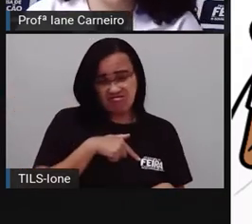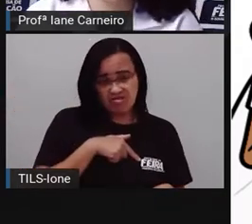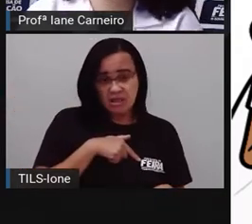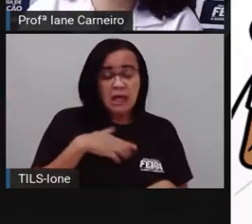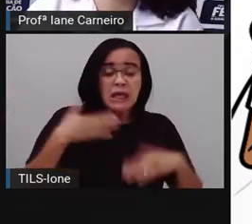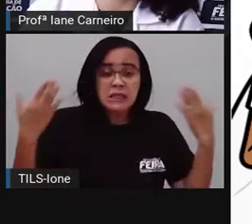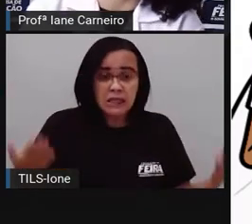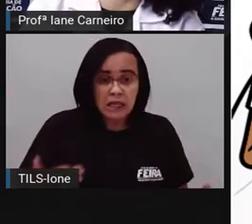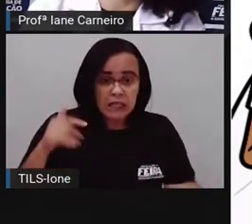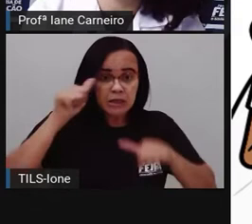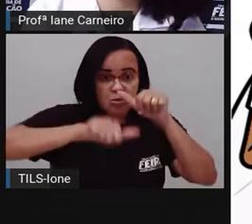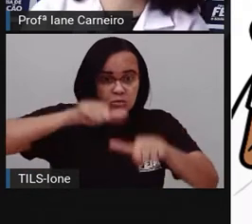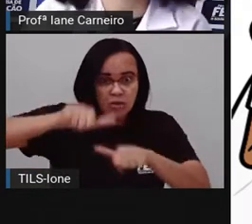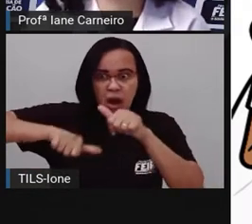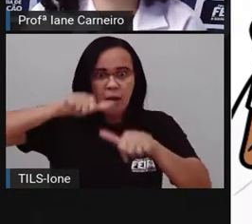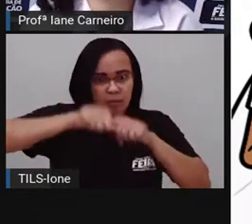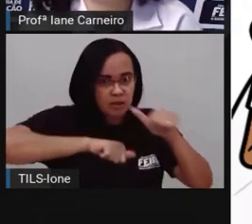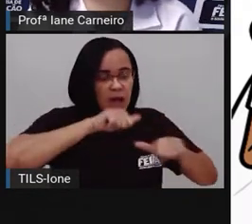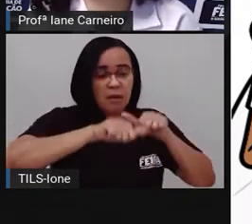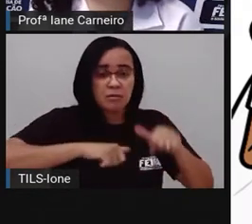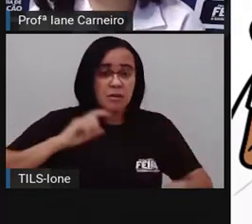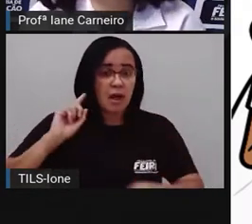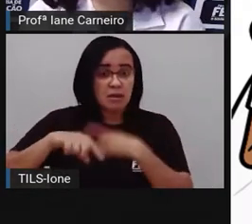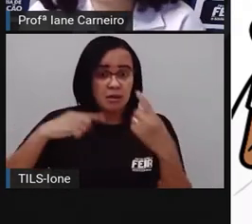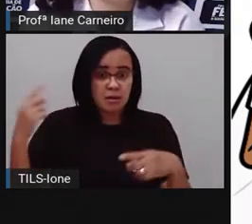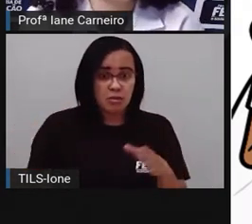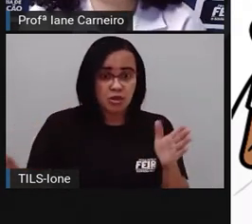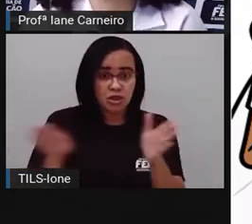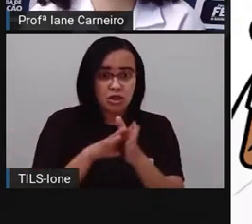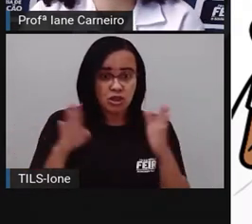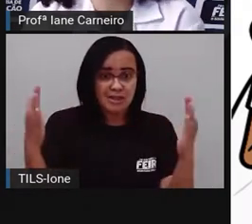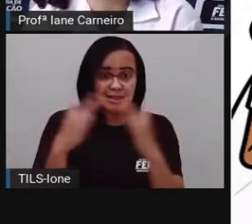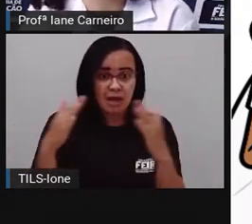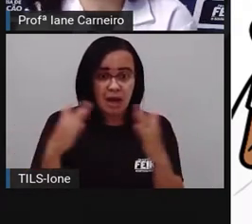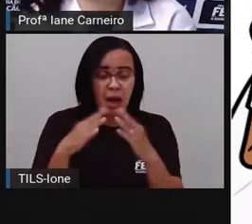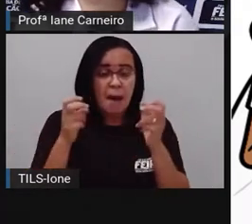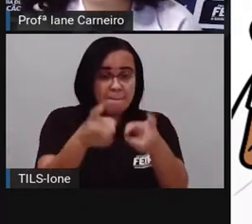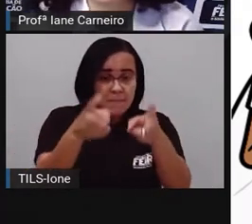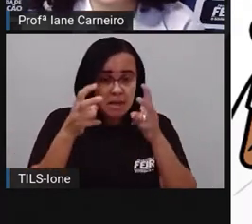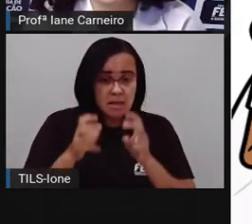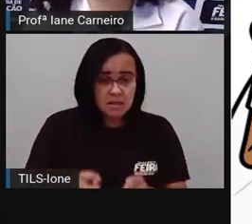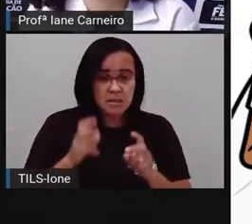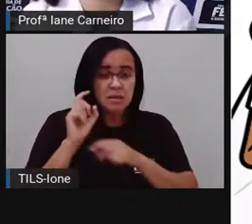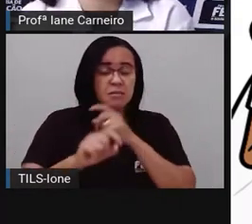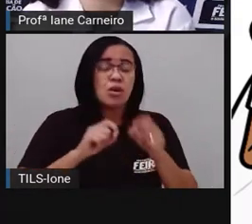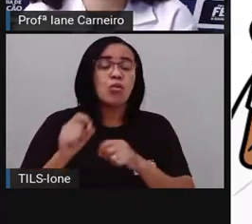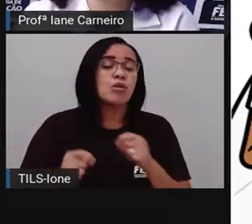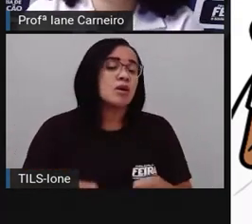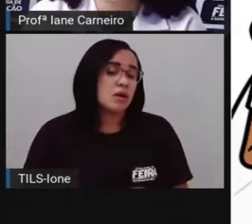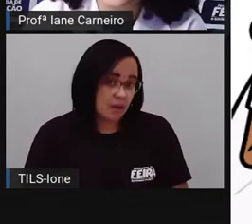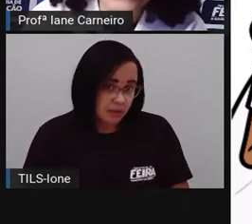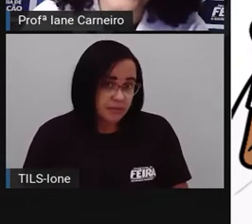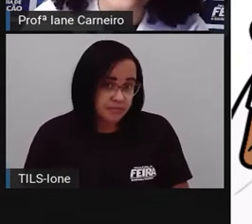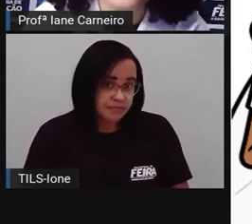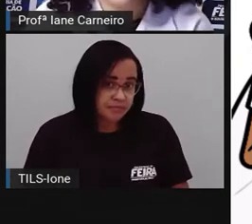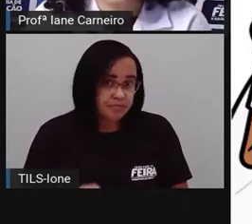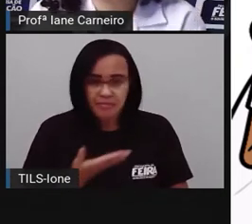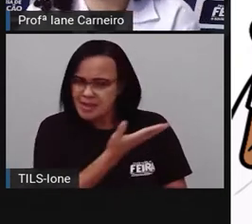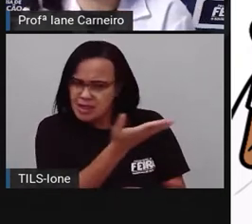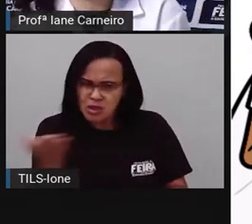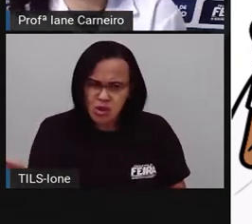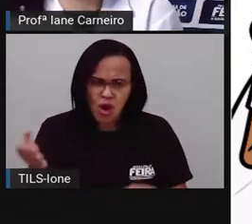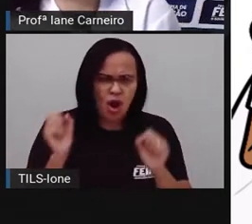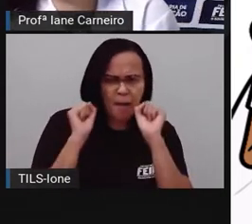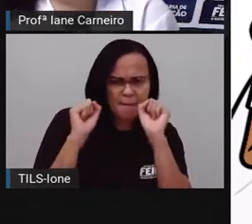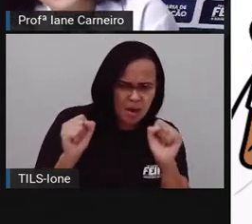dia. E aí, quando ele chegou em casa, ele percebeu que não vai, em nenhum momento, gente vai conseguir agradar todo mundo, né? Porque